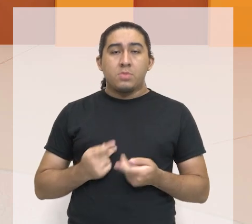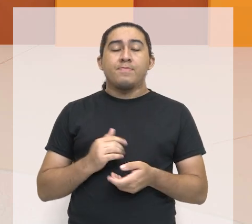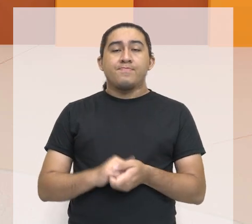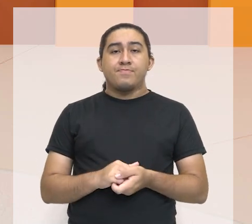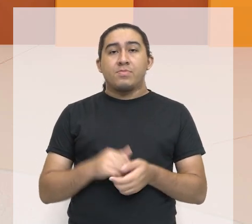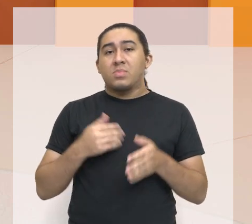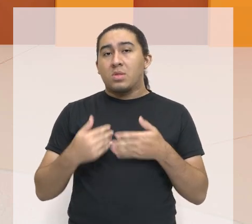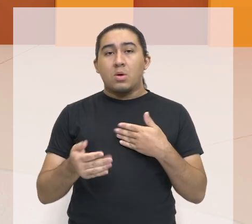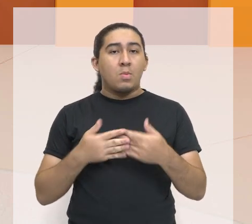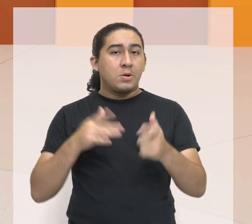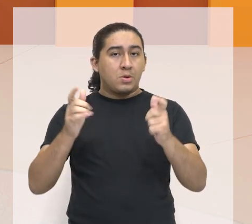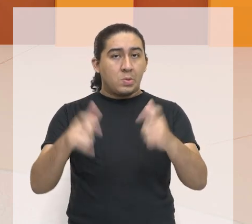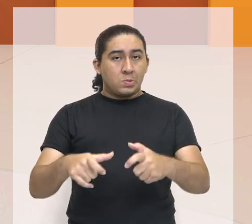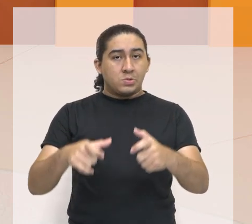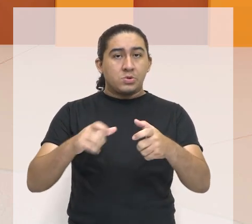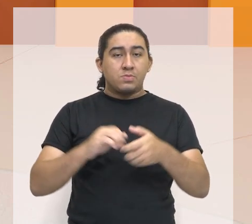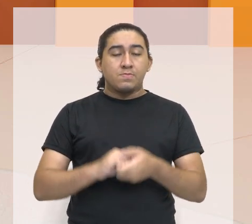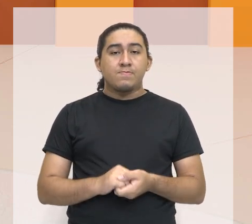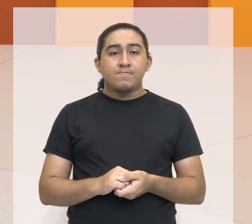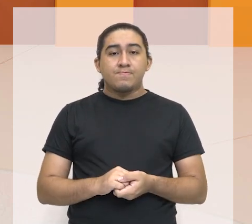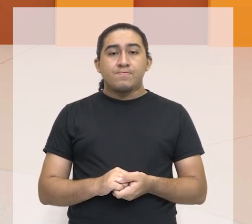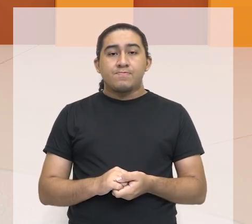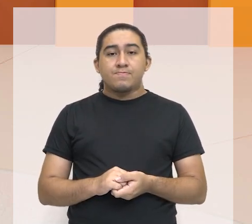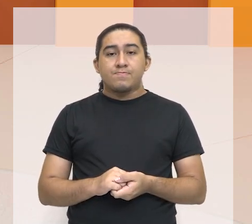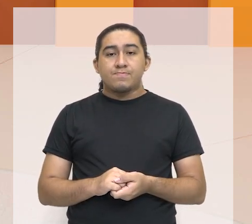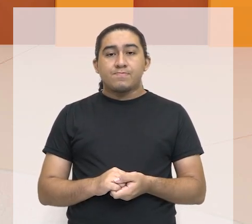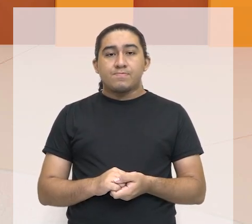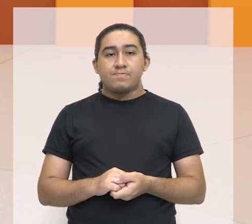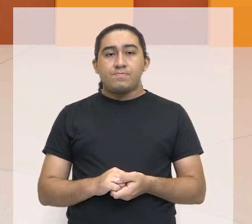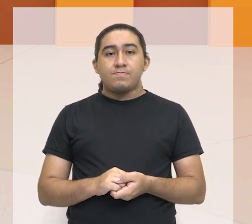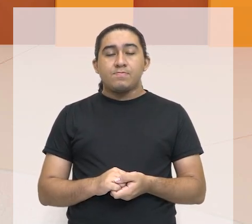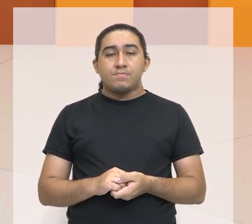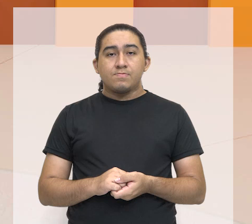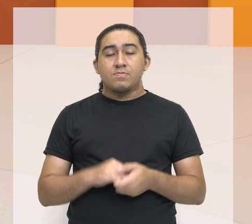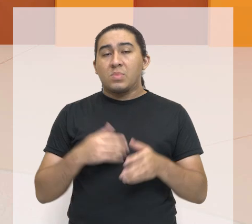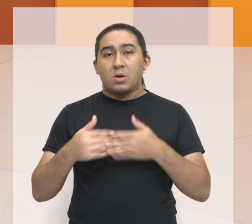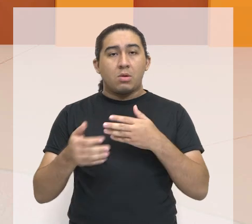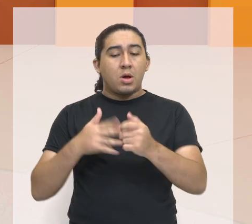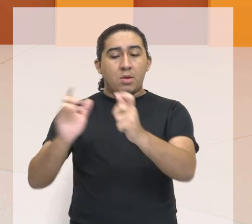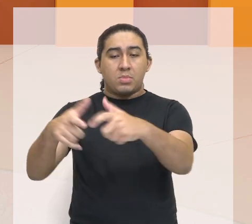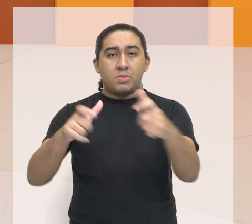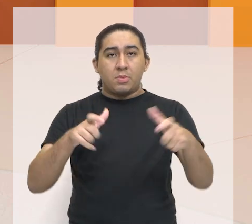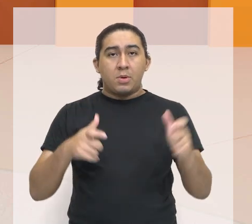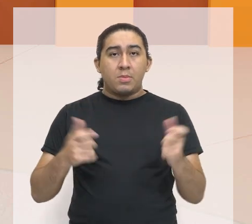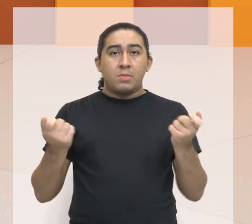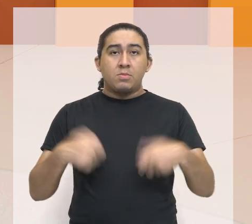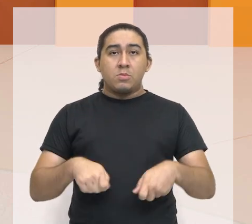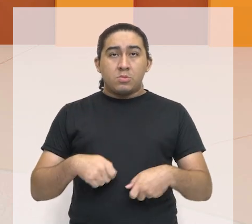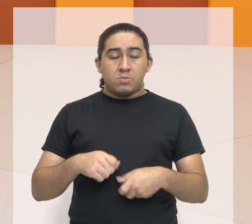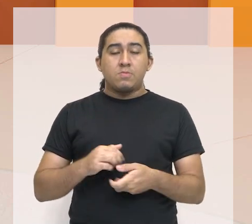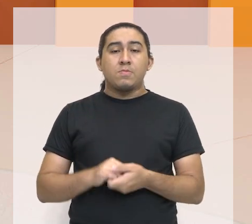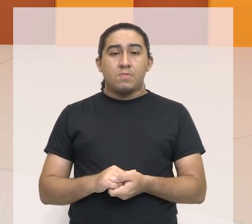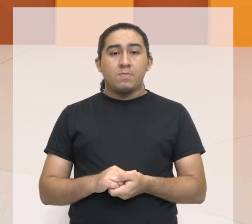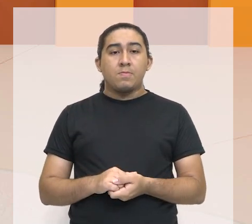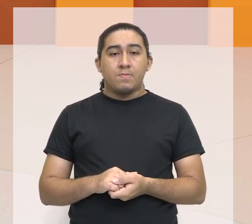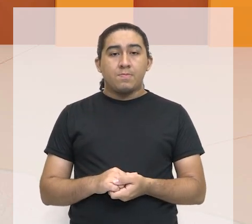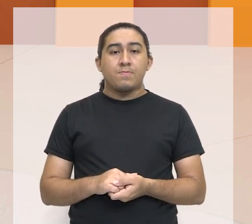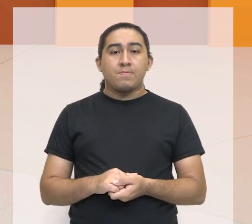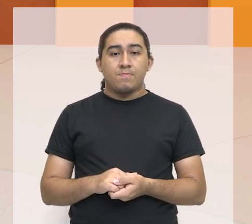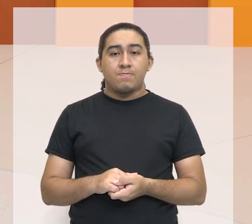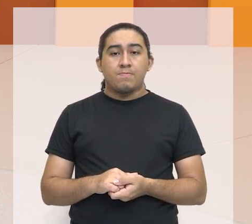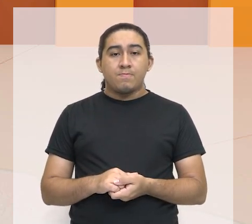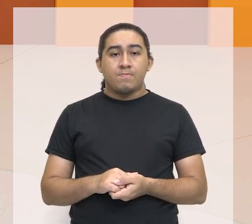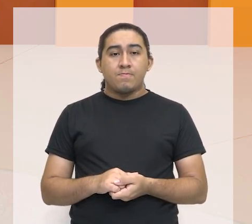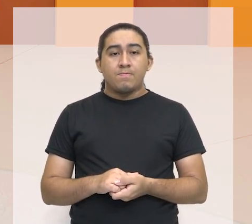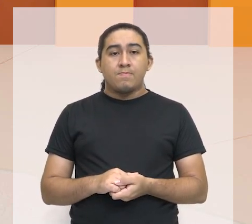aonde esteja, em qual parte do globo terrestre a pessoa esteja vivendo. Tem